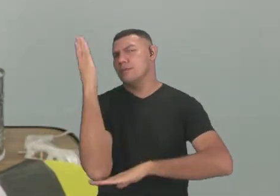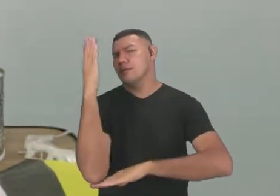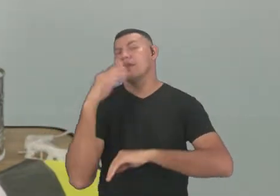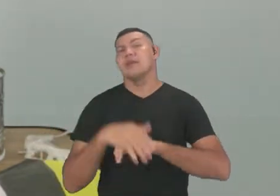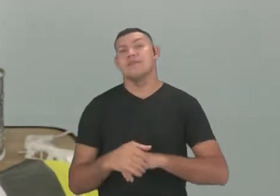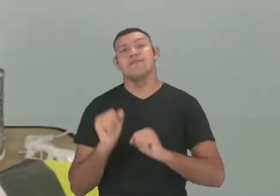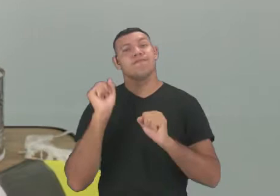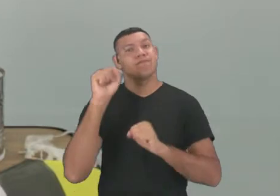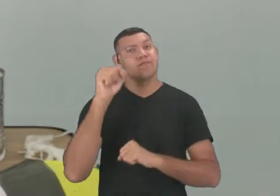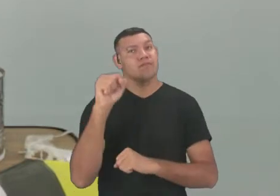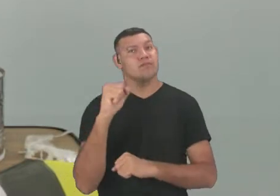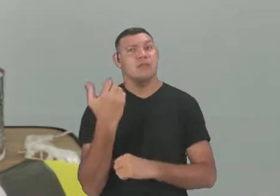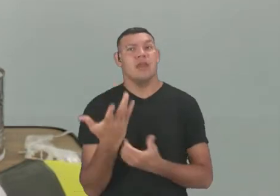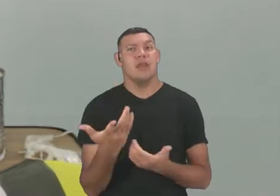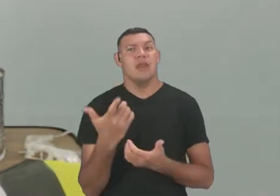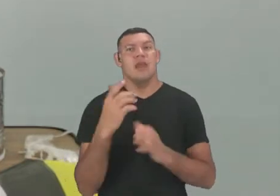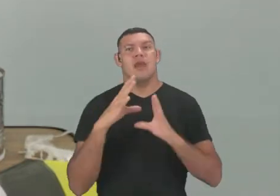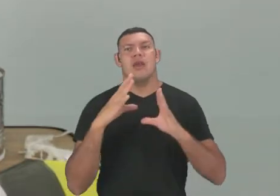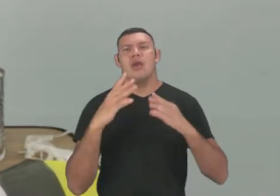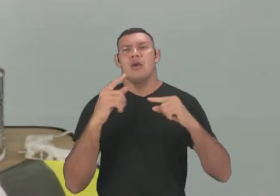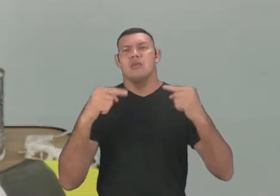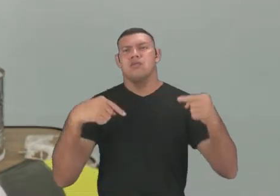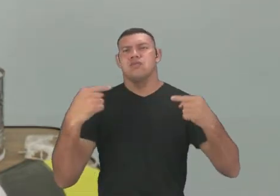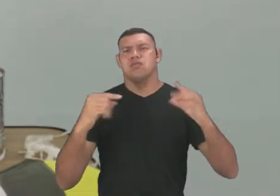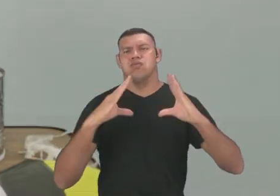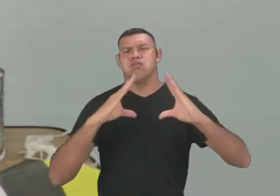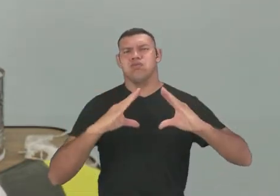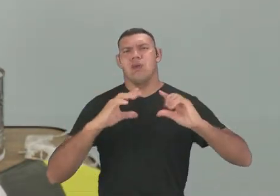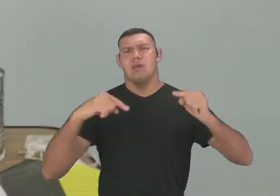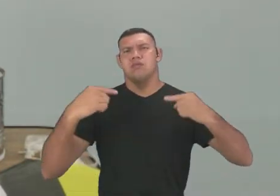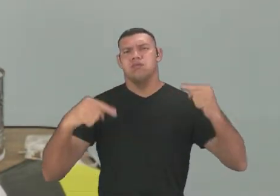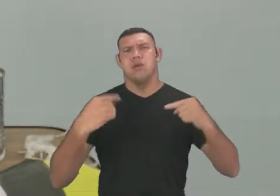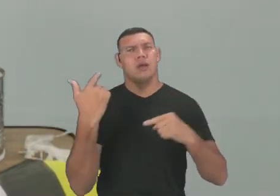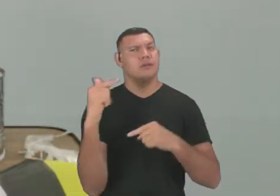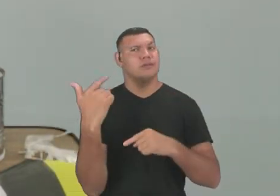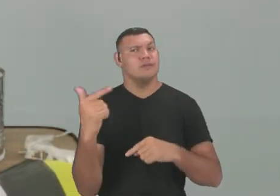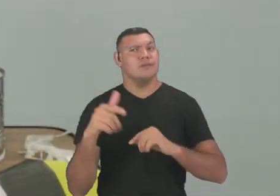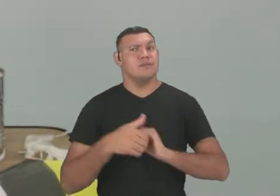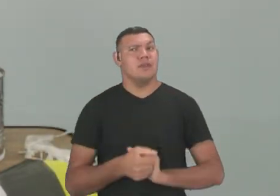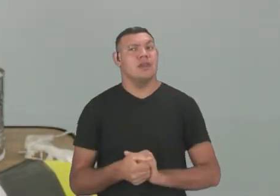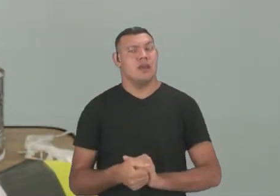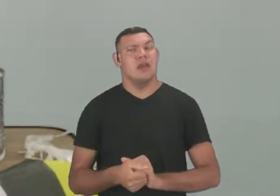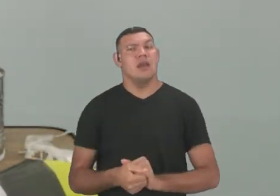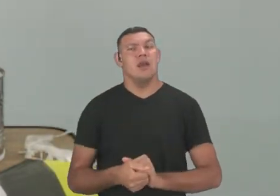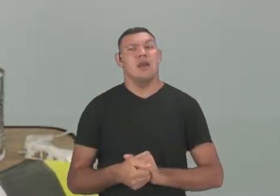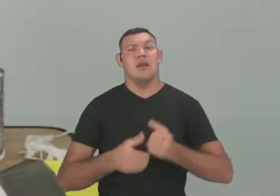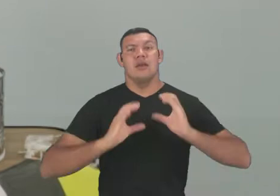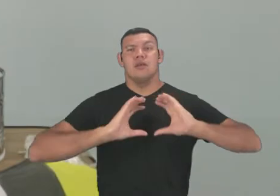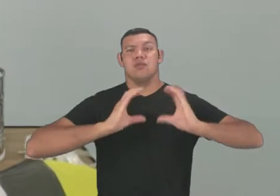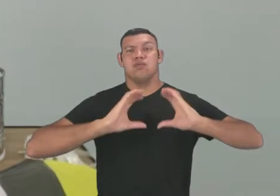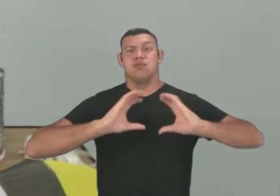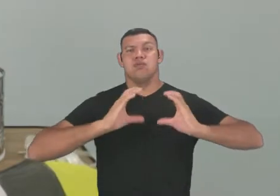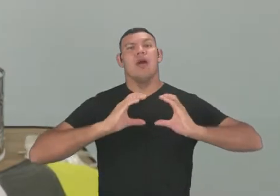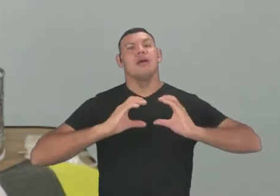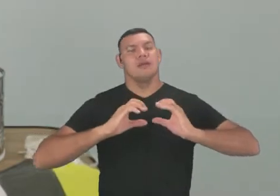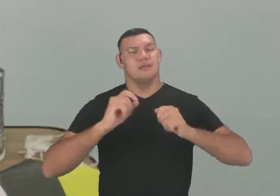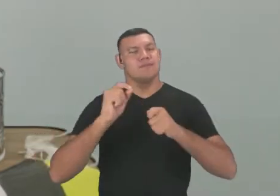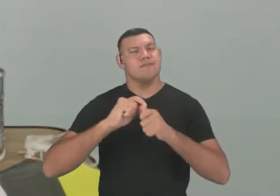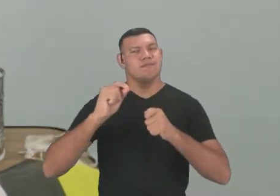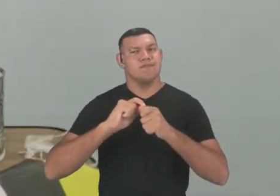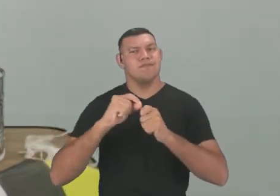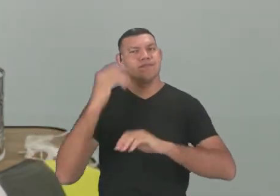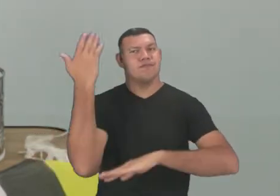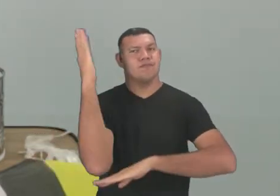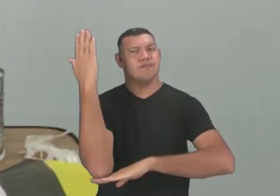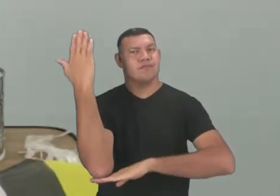porque não existia ainda a borracha, não existia. Então, as bolas eram fabricadas com madeira, de